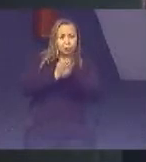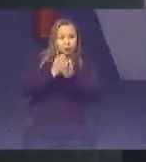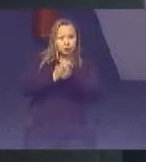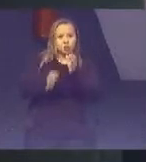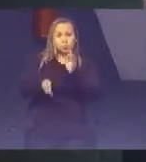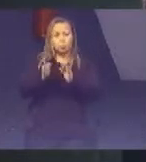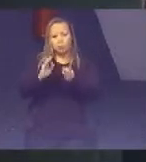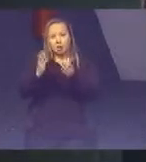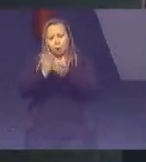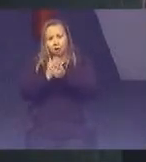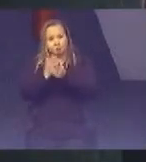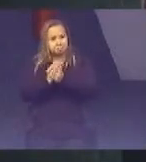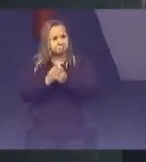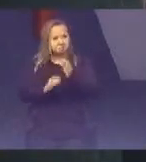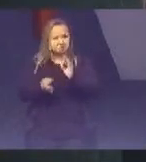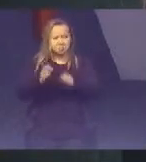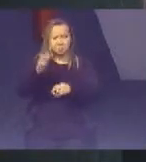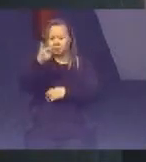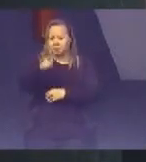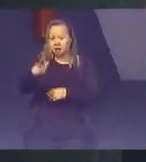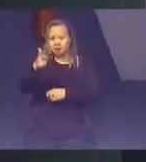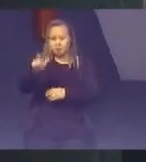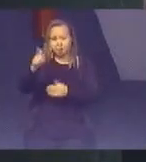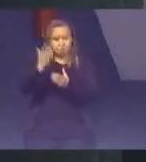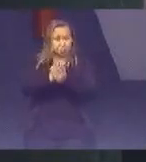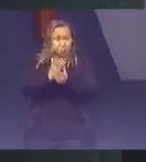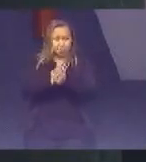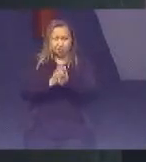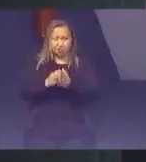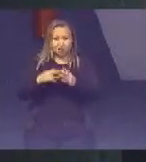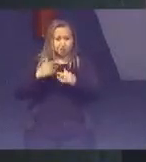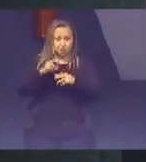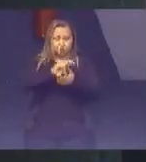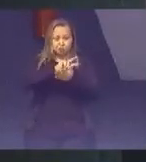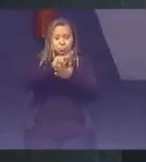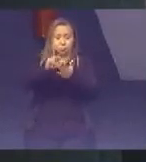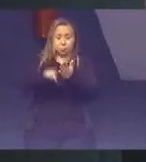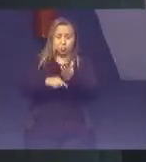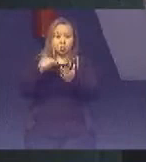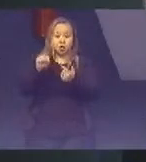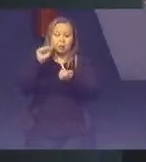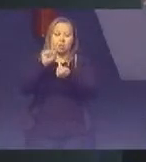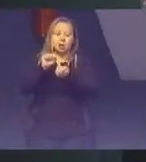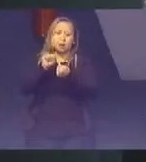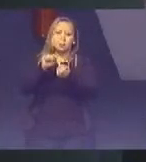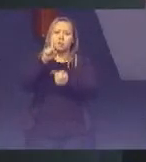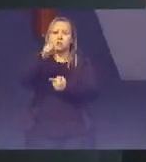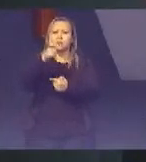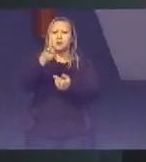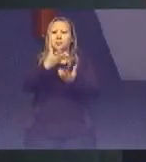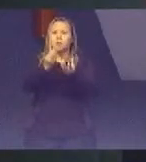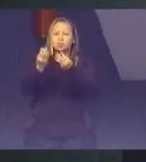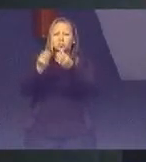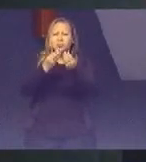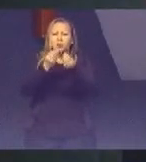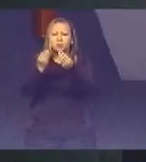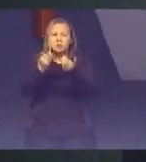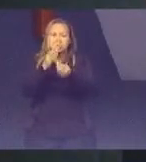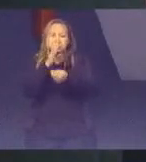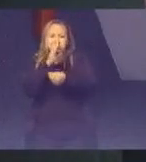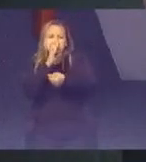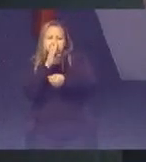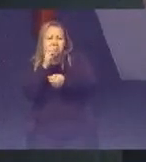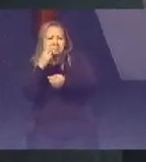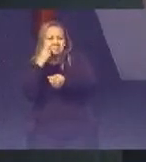processos De improbidade Repetitivos Etc Etc Essas metas Elas são Muito tímidas Em